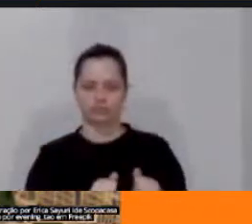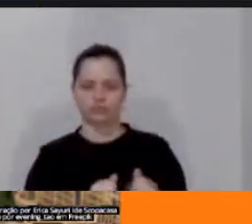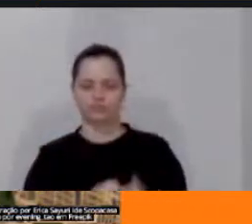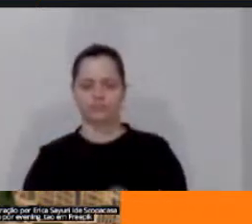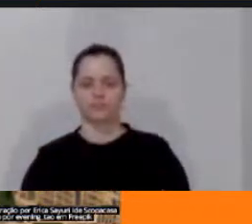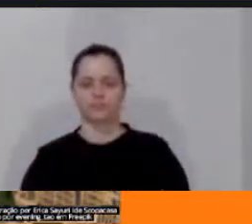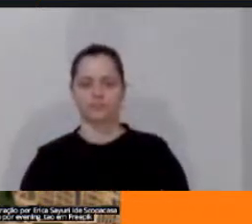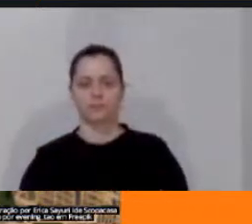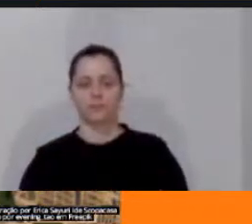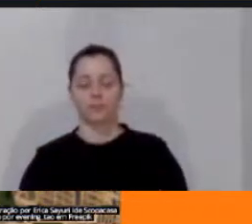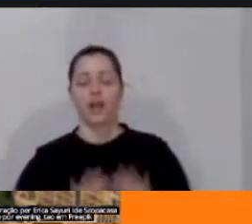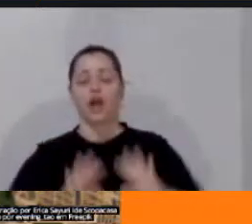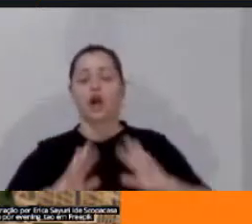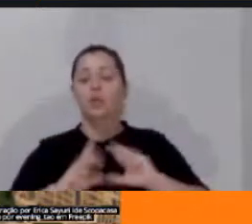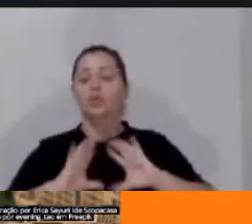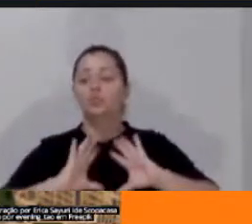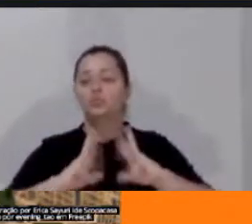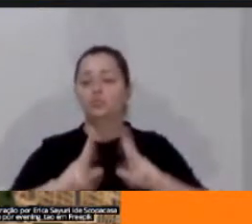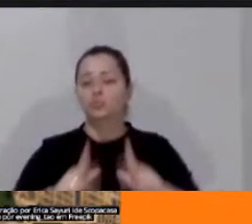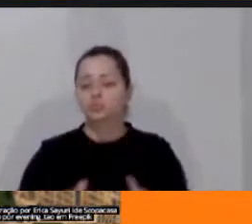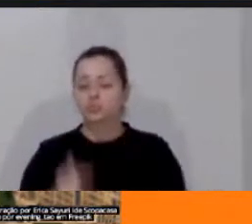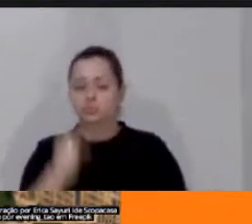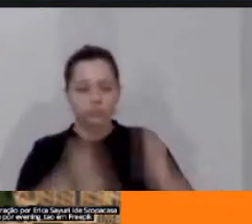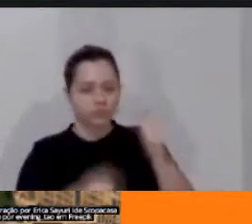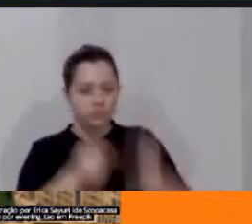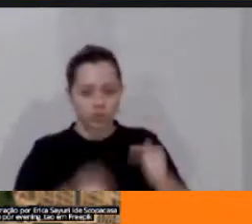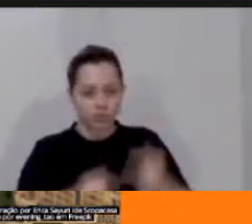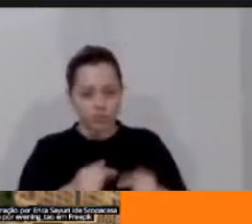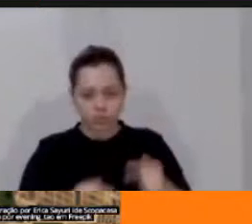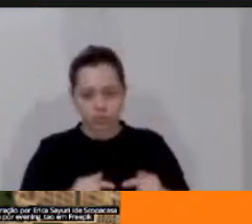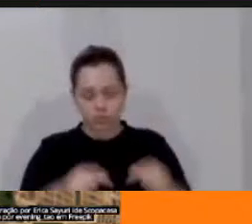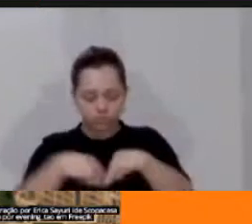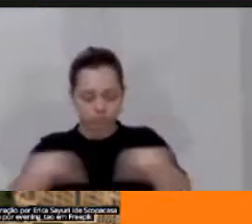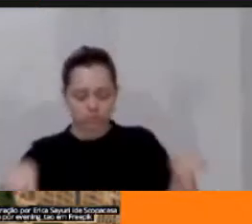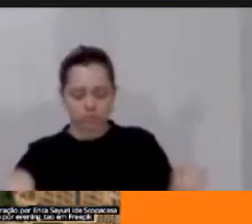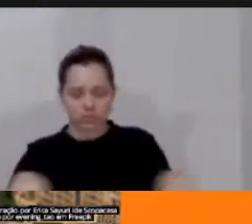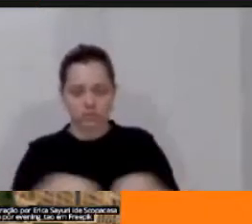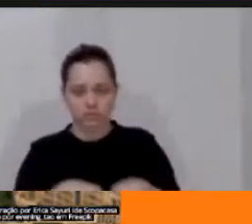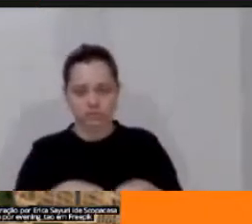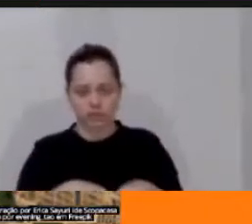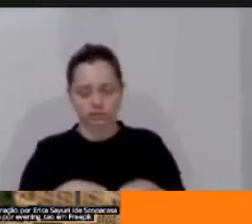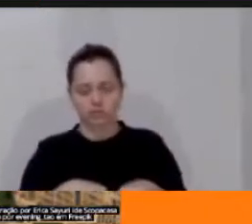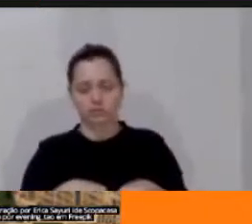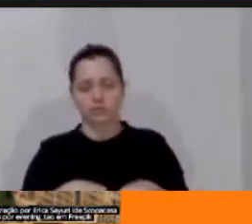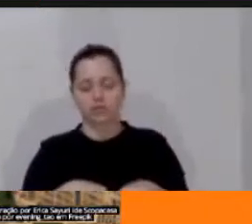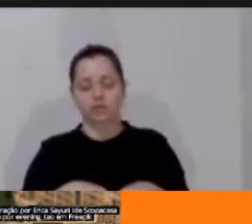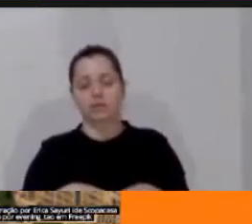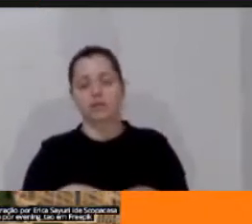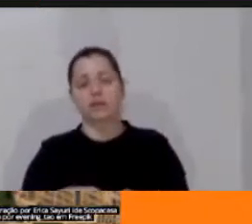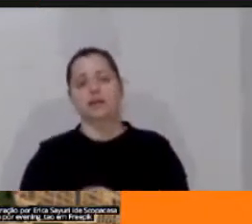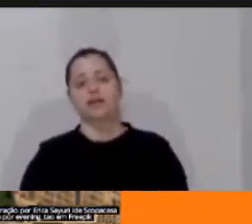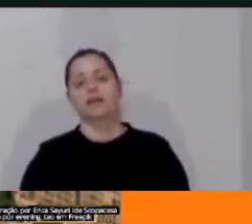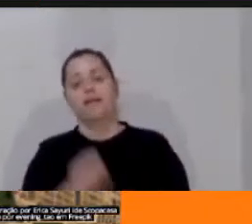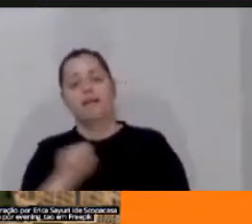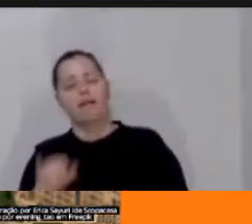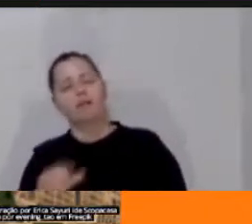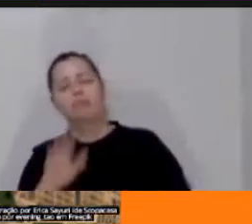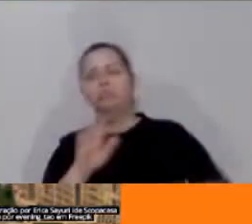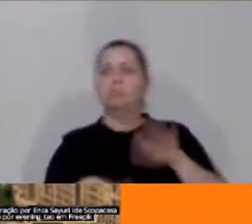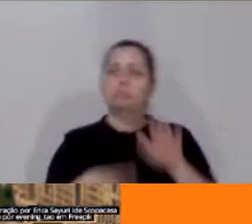As disputas pelo espaço de deslocamento são talvez